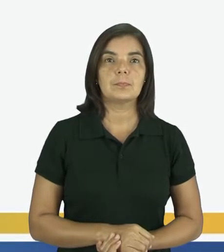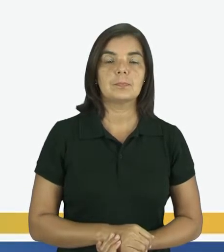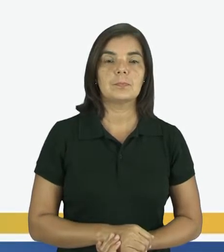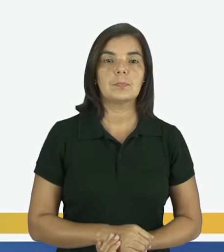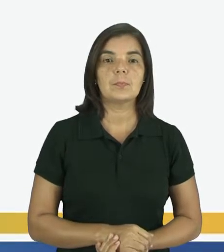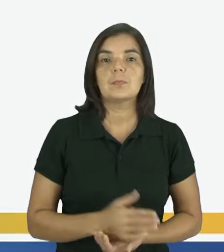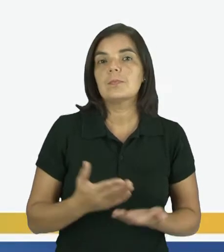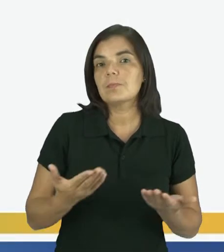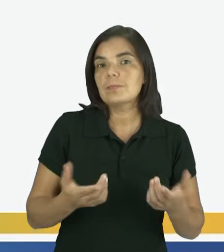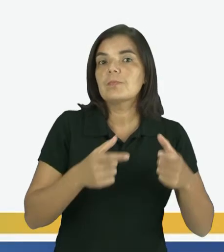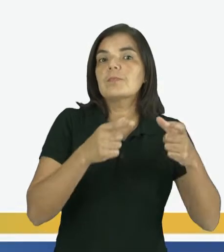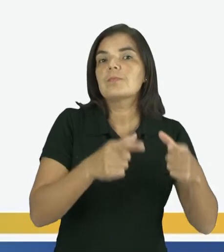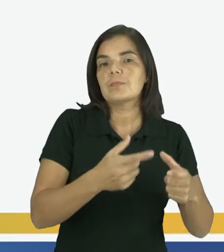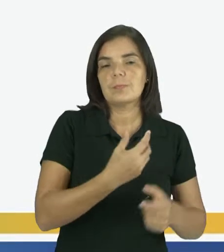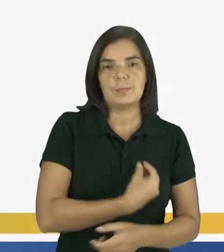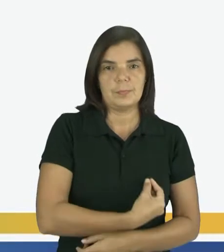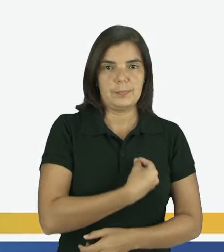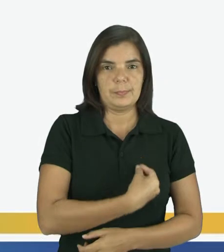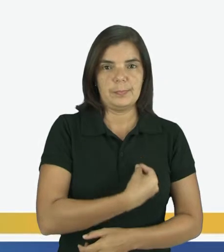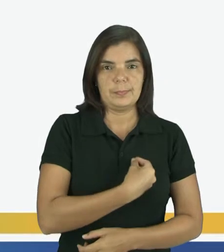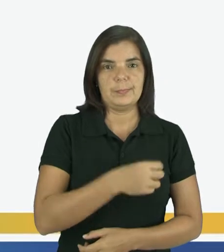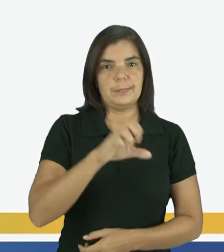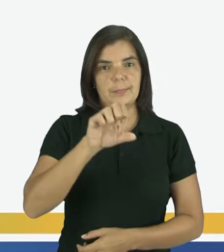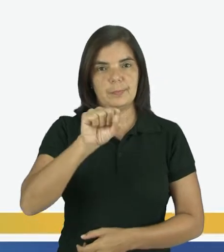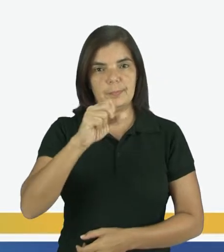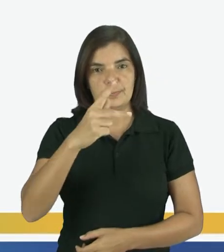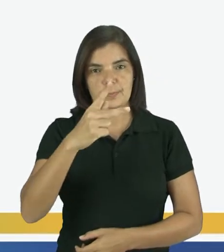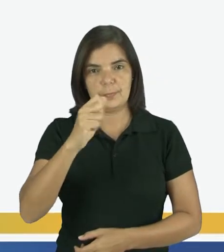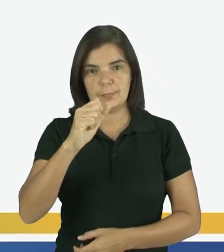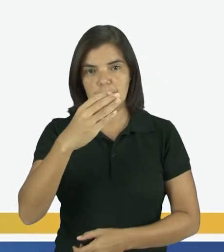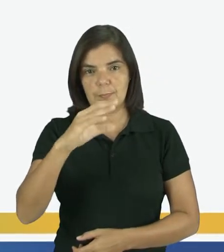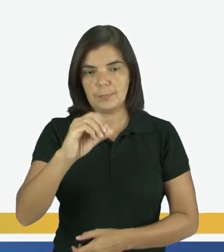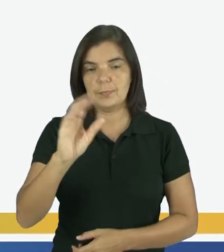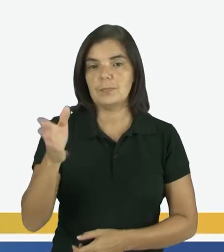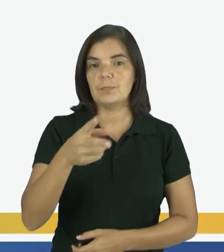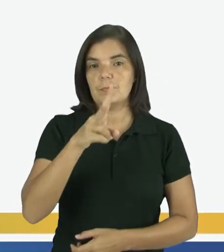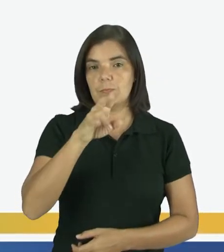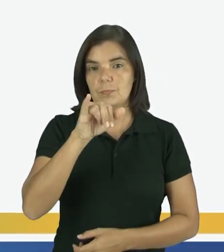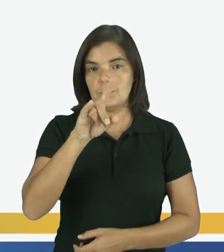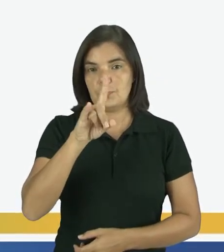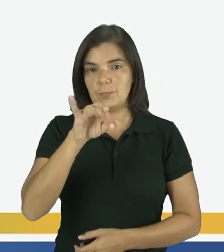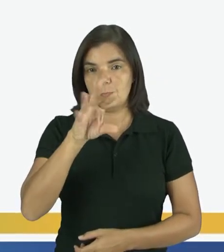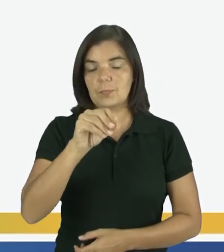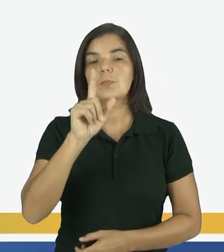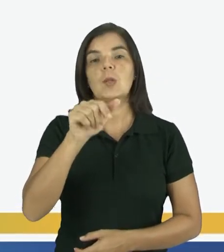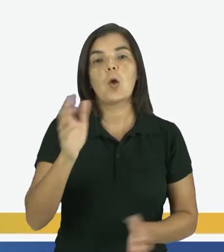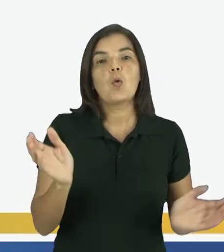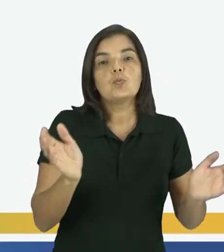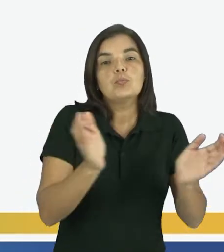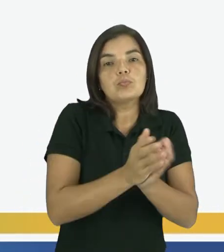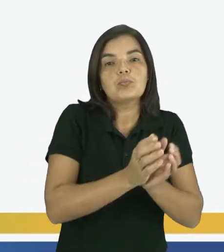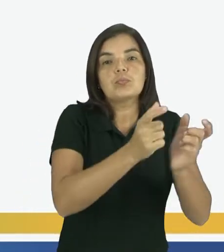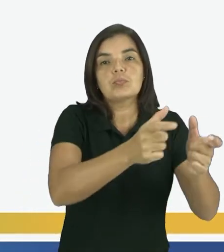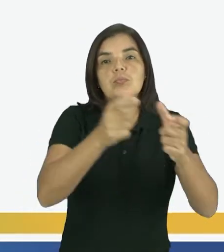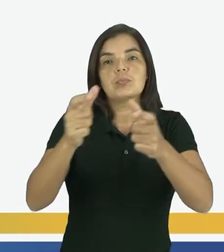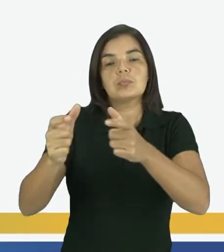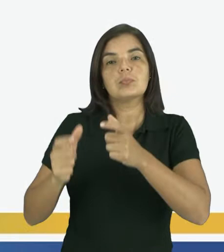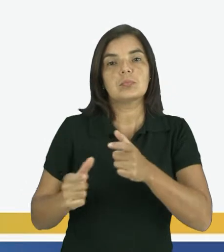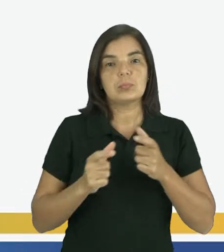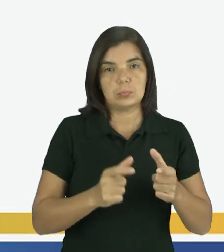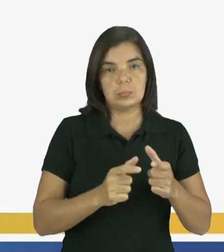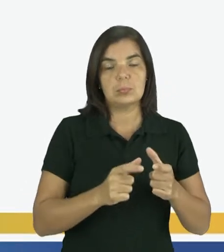E o espaço vivido? Espaço vivido é o conjunto dos lugares onde cada